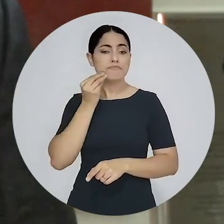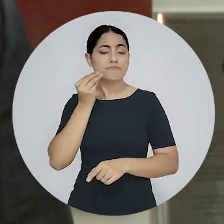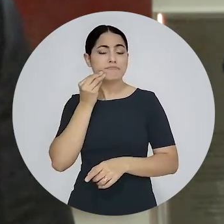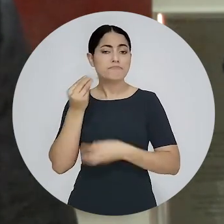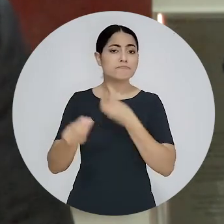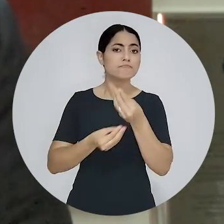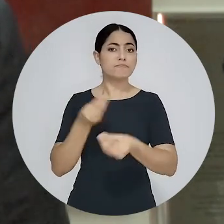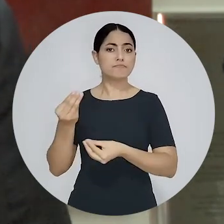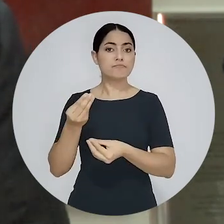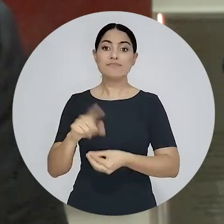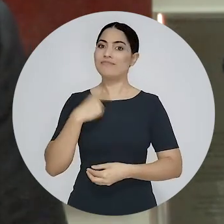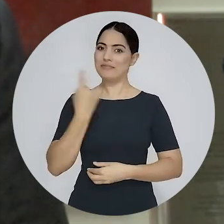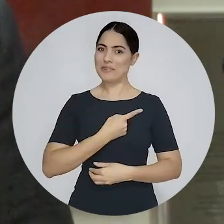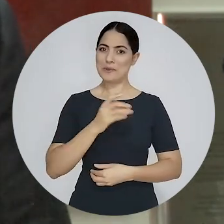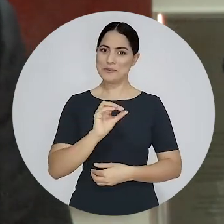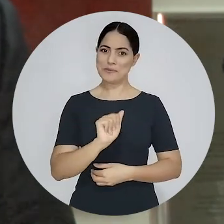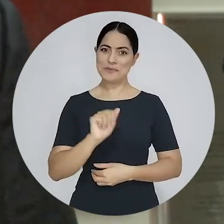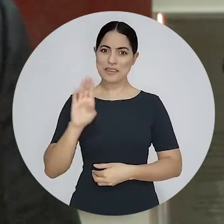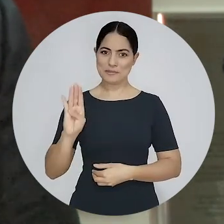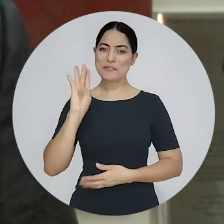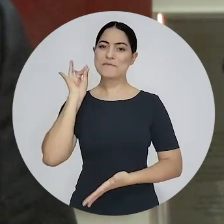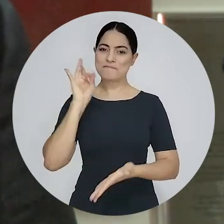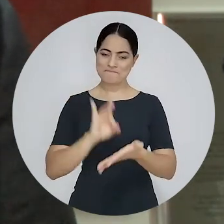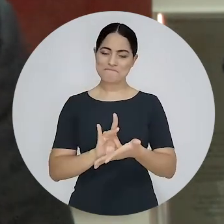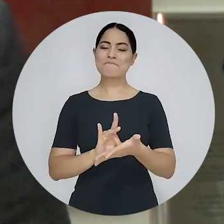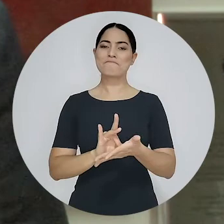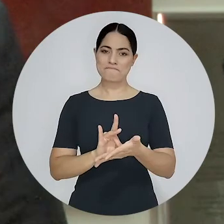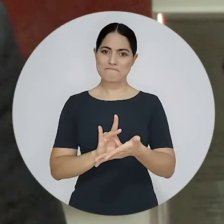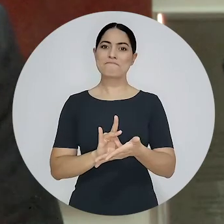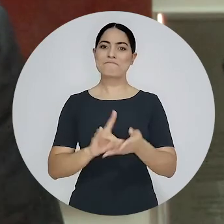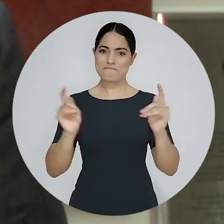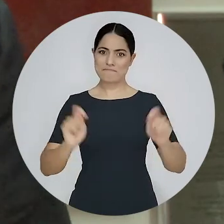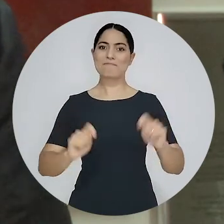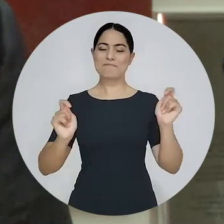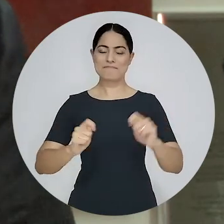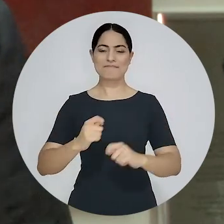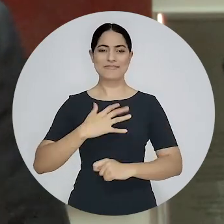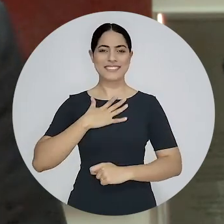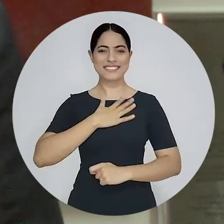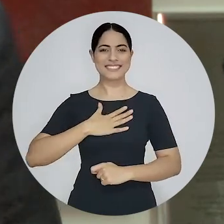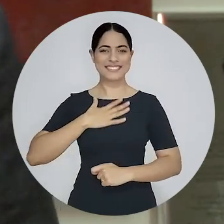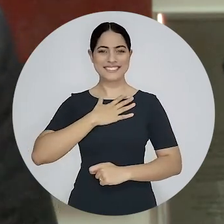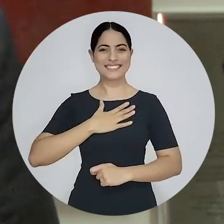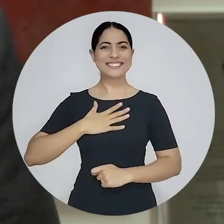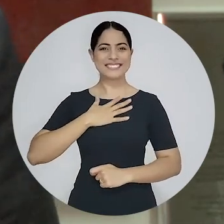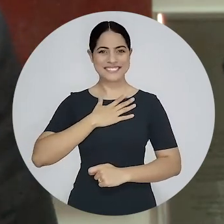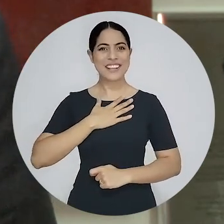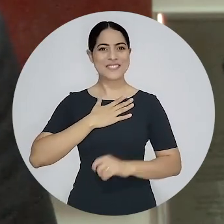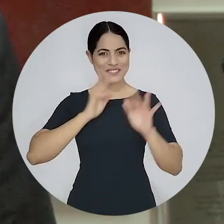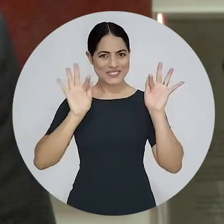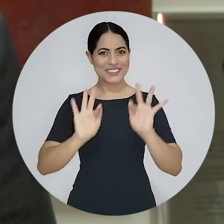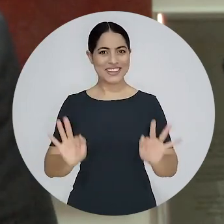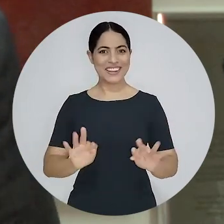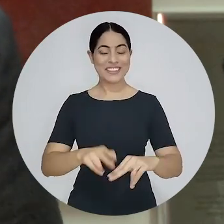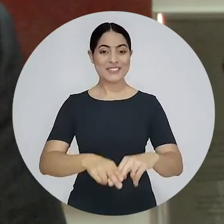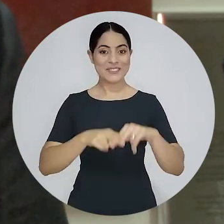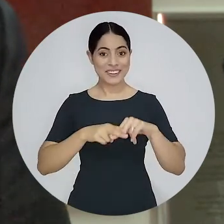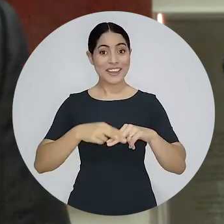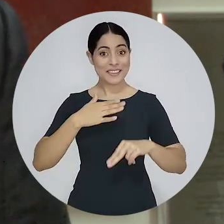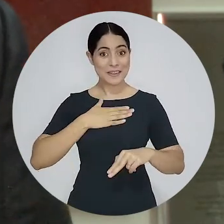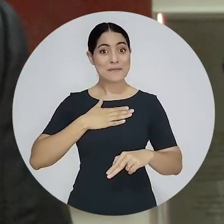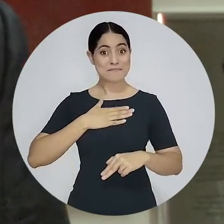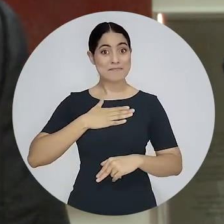e nesse momento é muito importante que a Ordem dos Advogados possa capitanear, e eu fico muito satisfeito que isso aconteça na minha gestão,